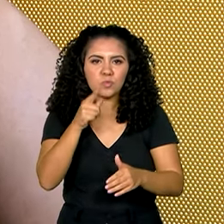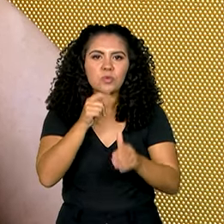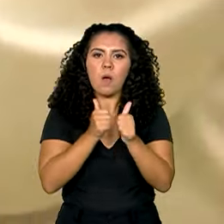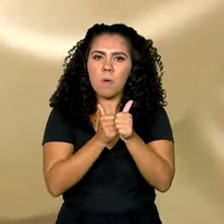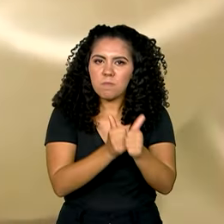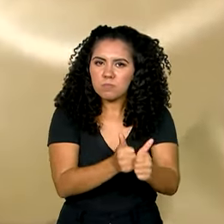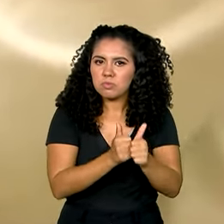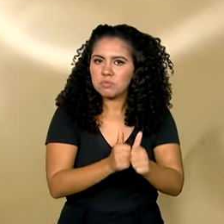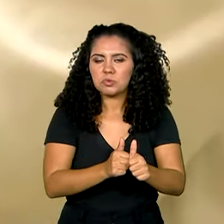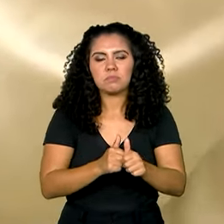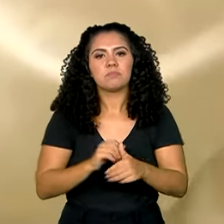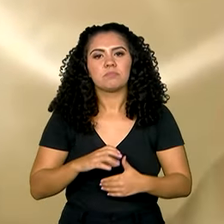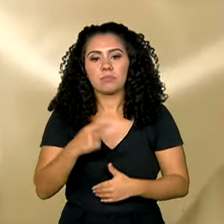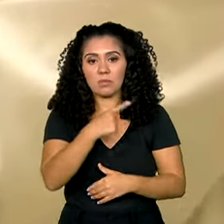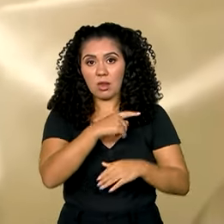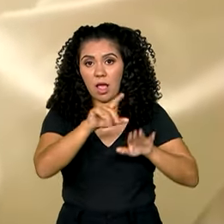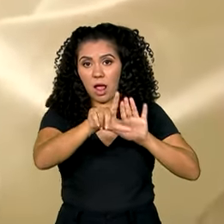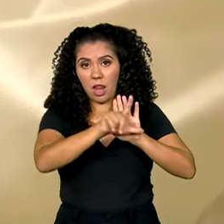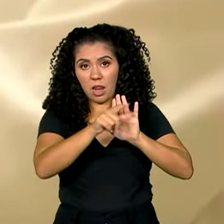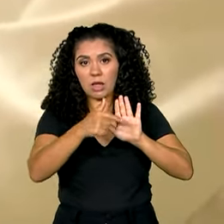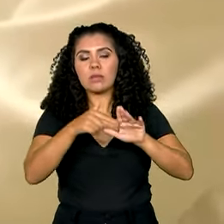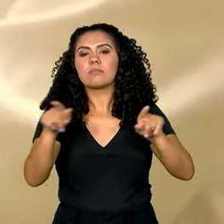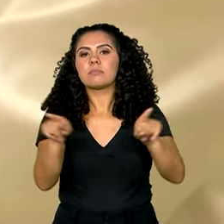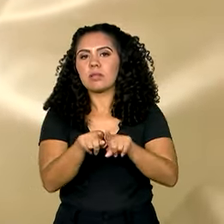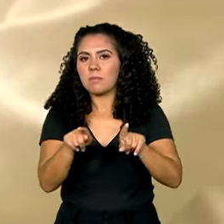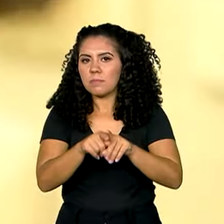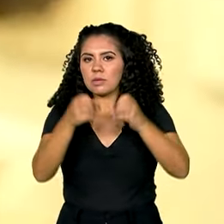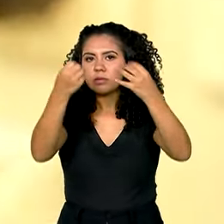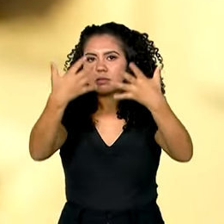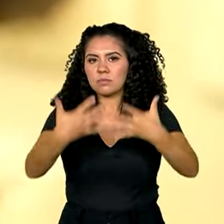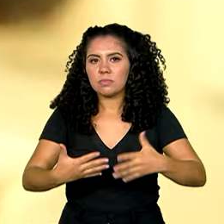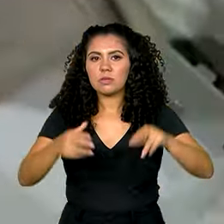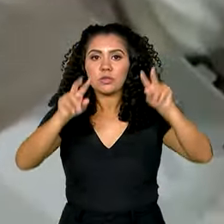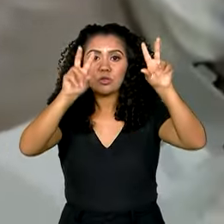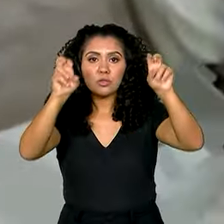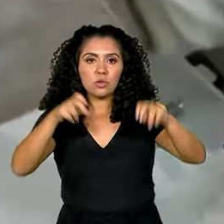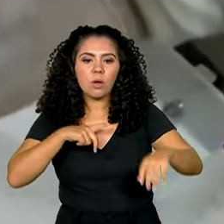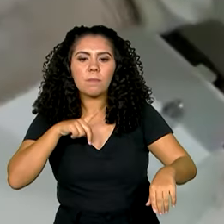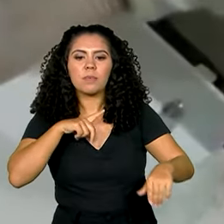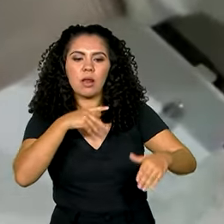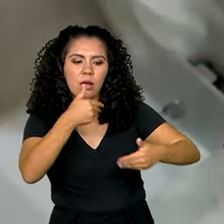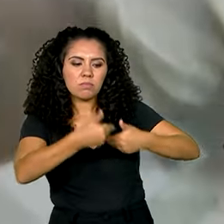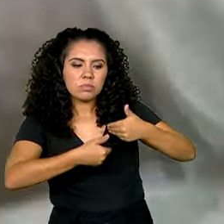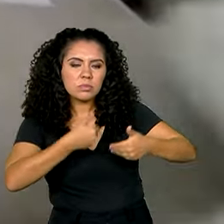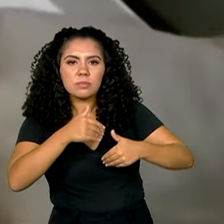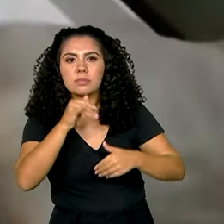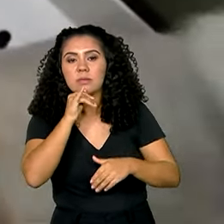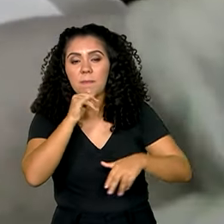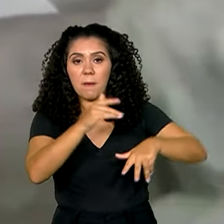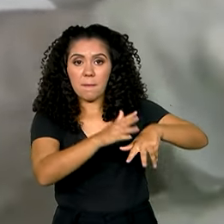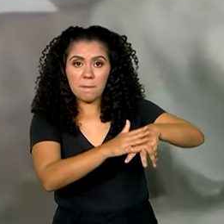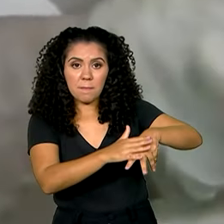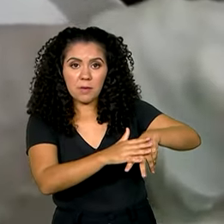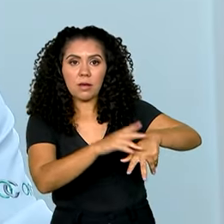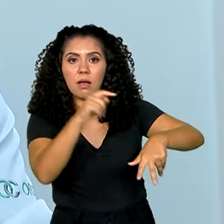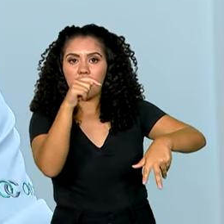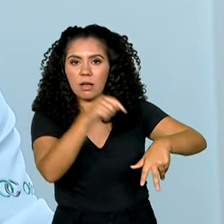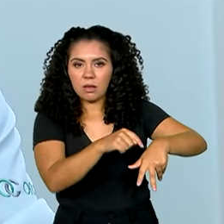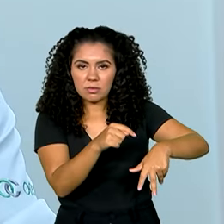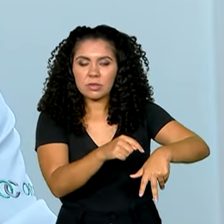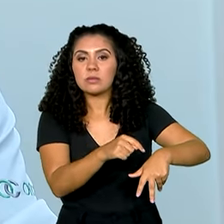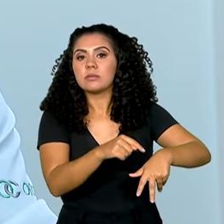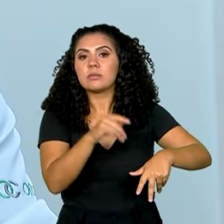A lei também trata dos cuidados paliativos, aplicados aos pacientes terminais.